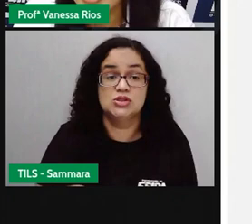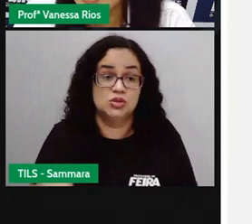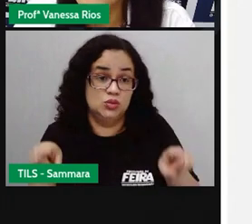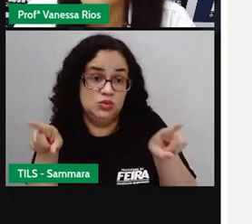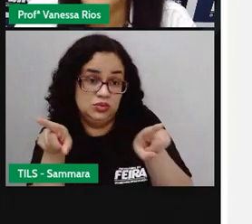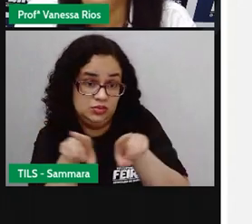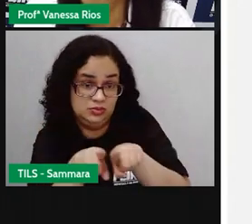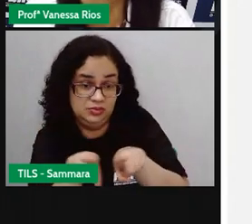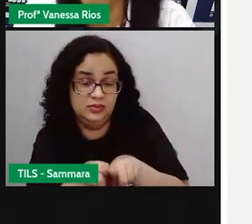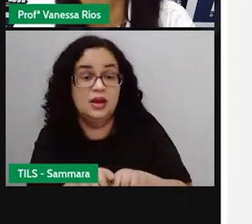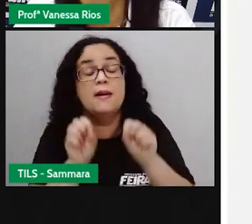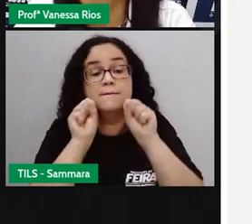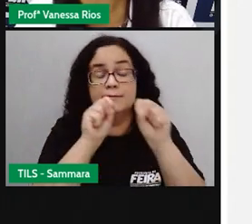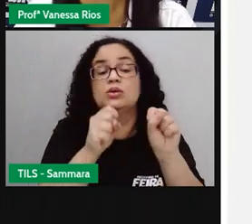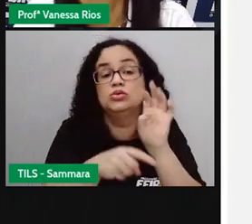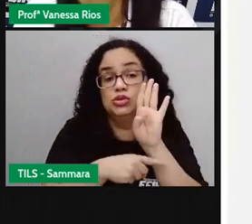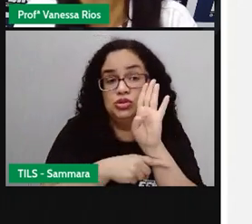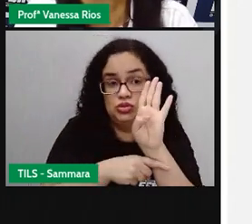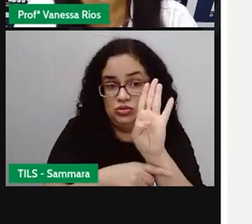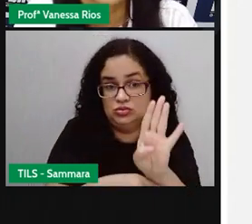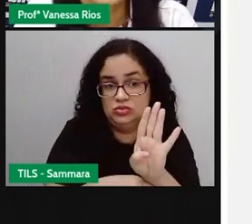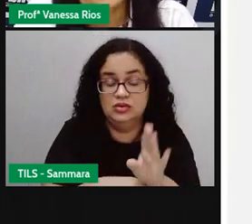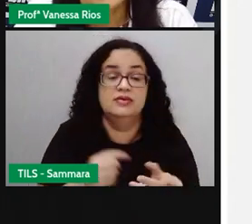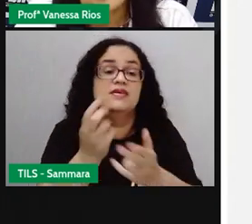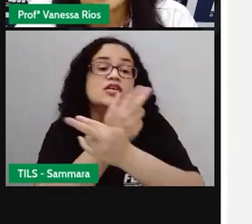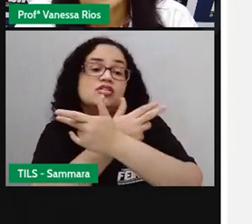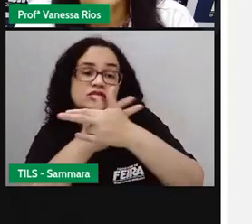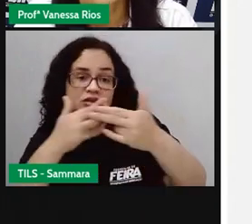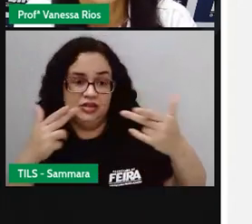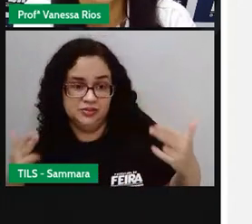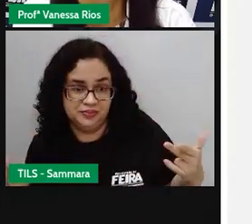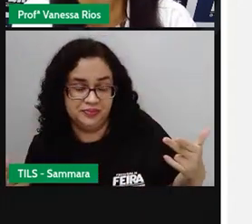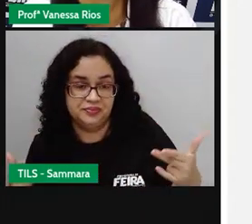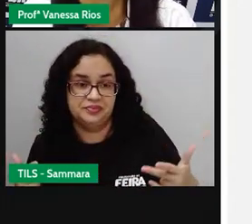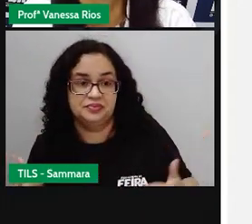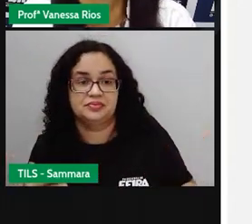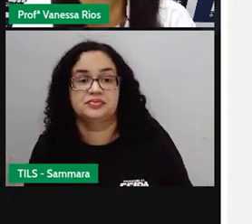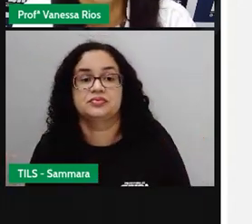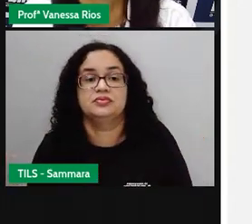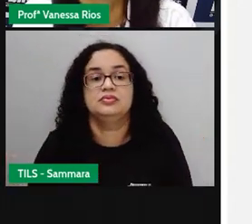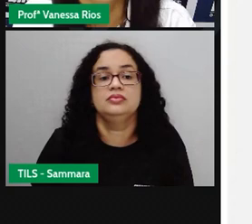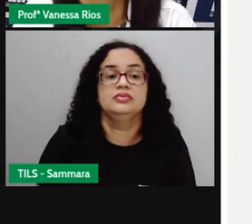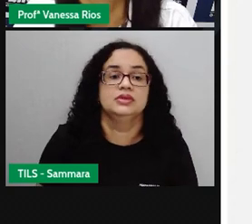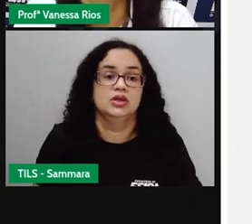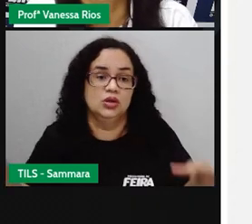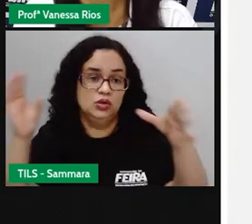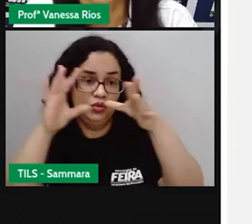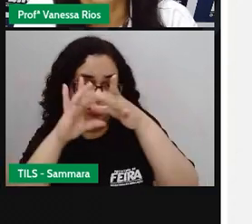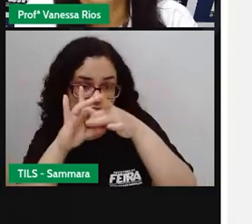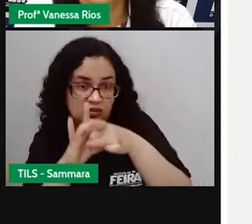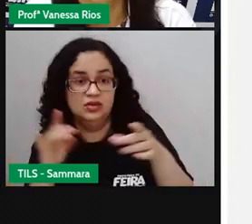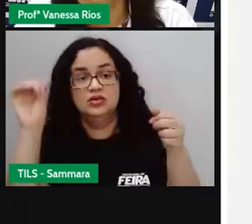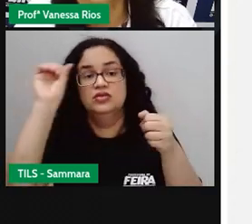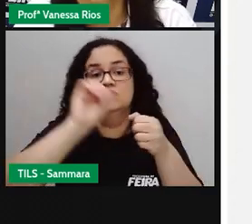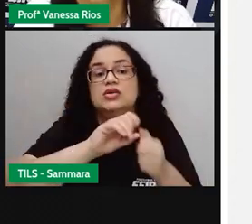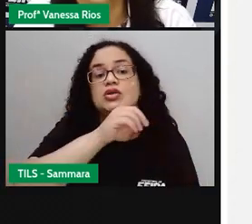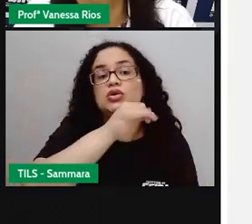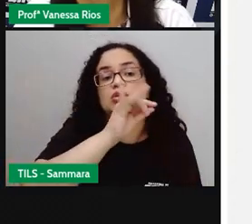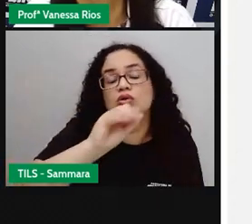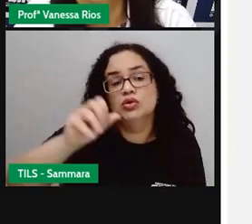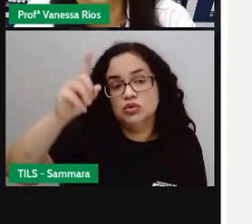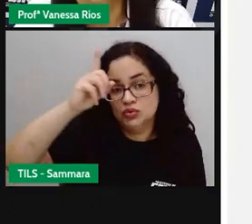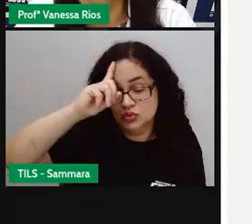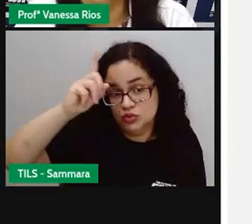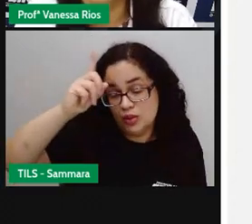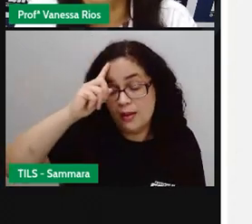Então, a rotina é algo que pode nos ajudar em várias outras coisas, né? Que estão ligadas aí ao que a gente faz no nosso dia a